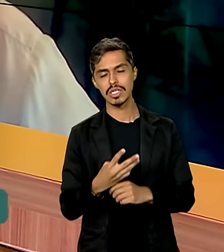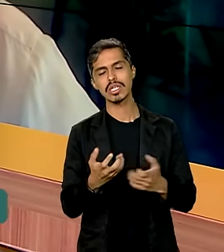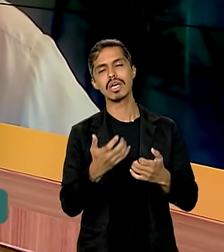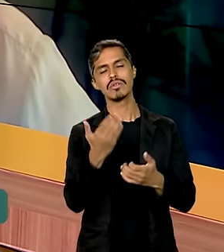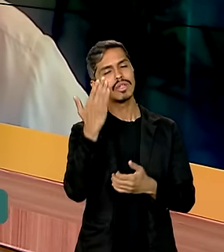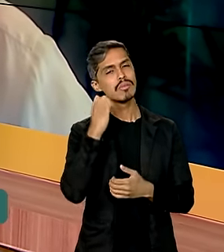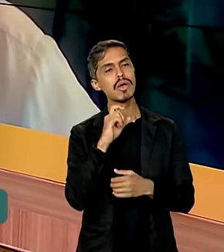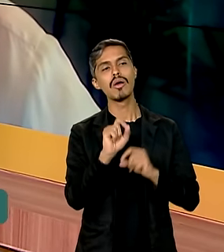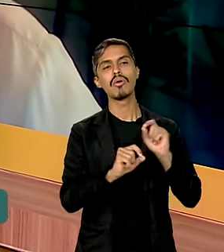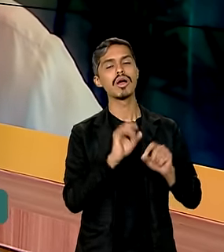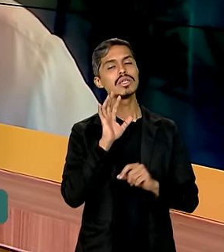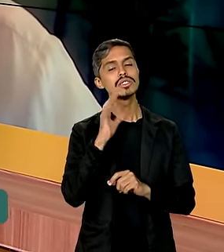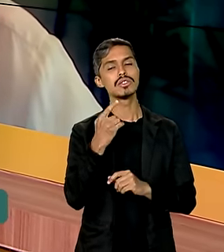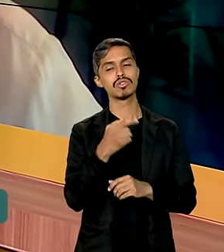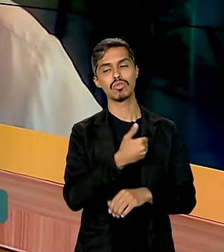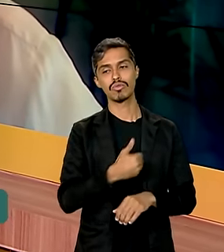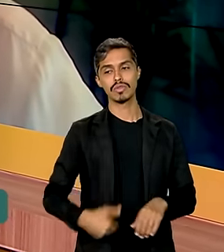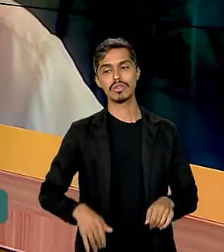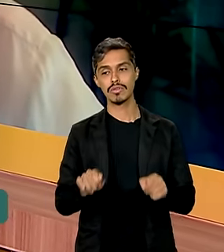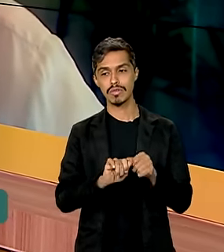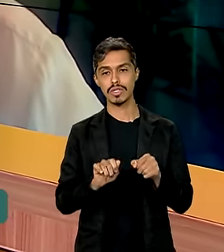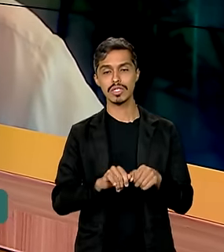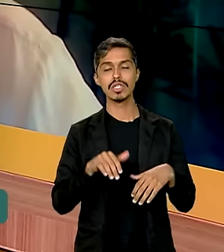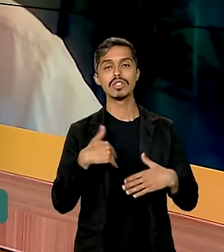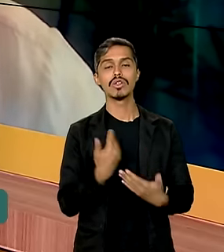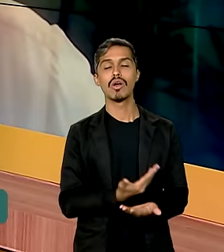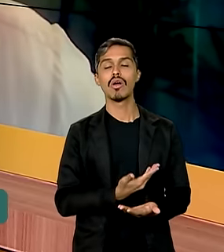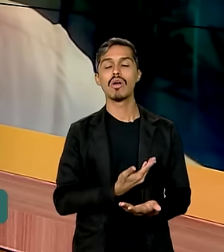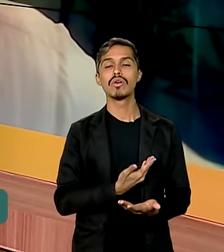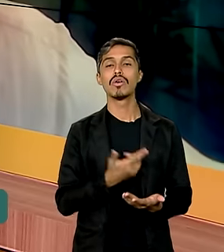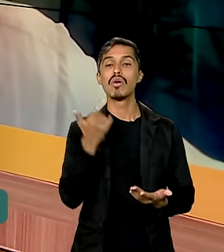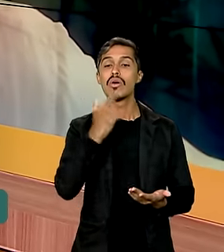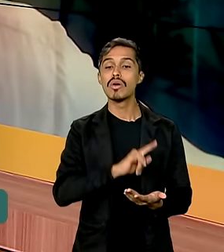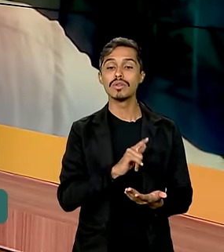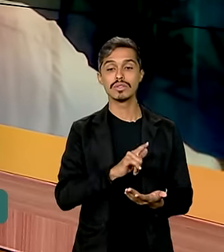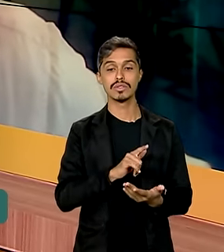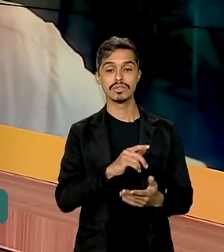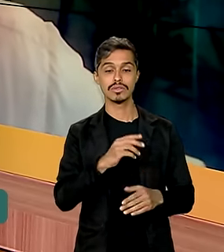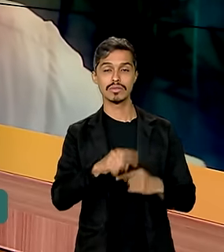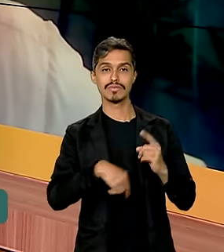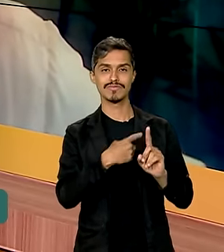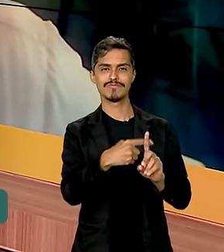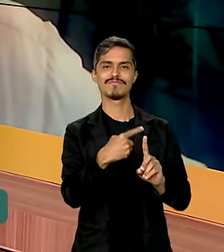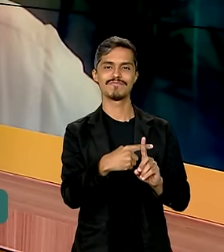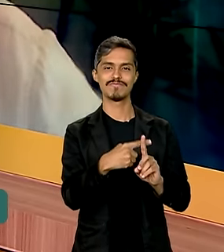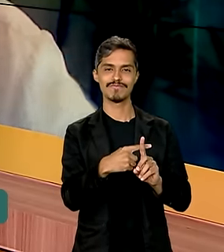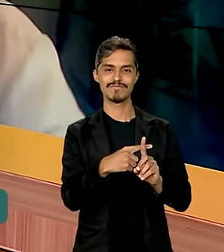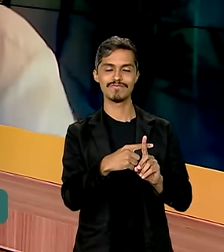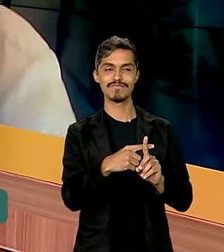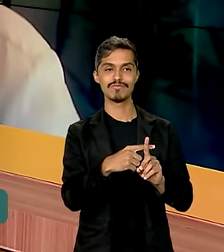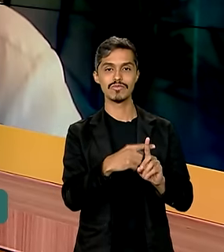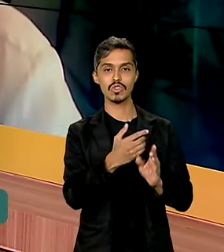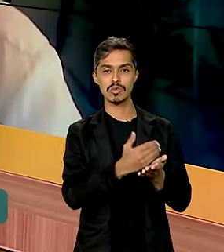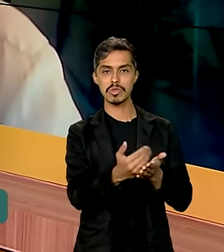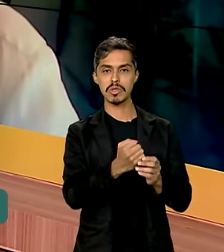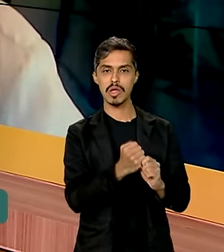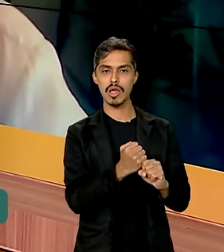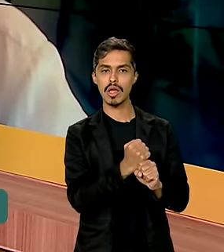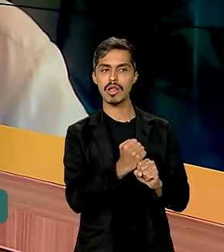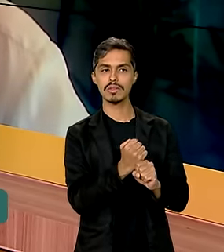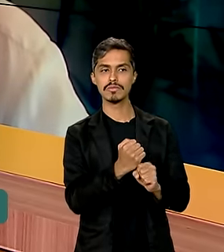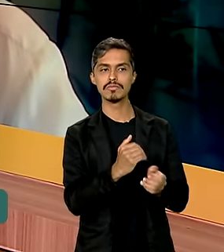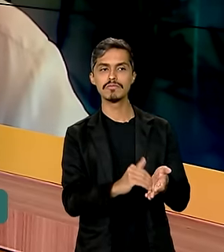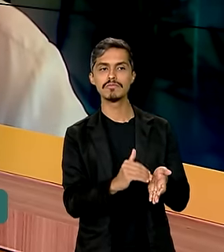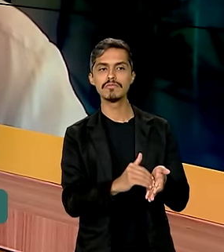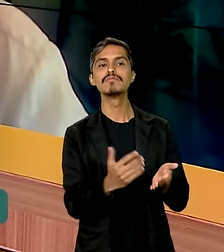medidas que o governo está tomando para a gente conseguir, que a gente conseguisse aí alcançar esse resultado positivo no começo do ano, secretário.